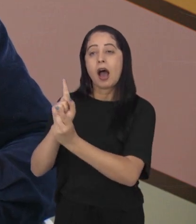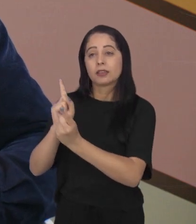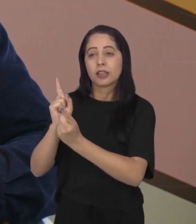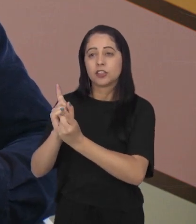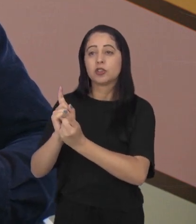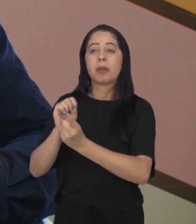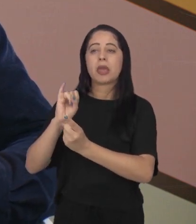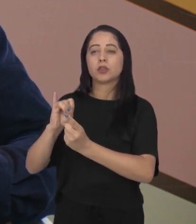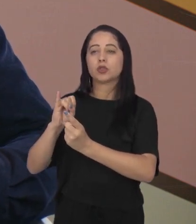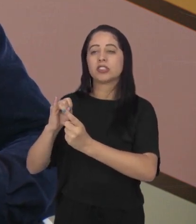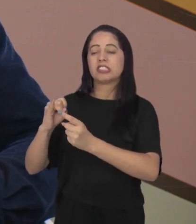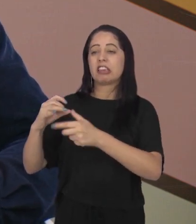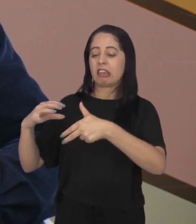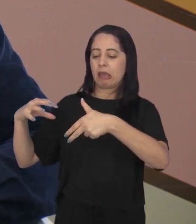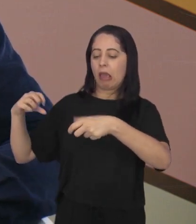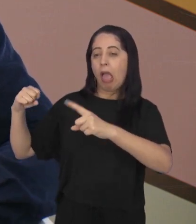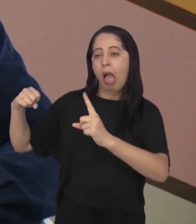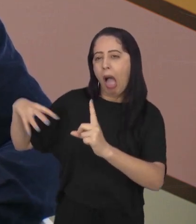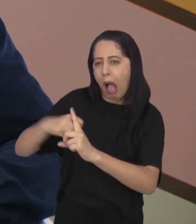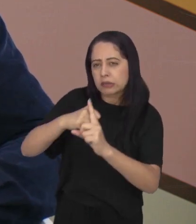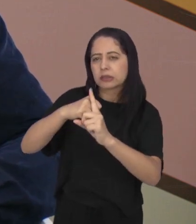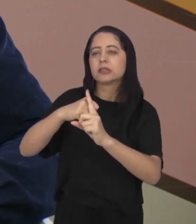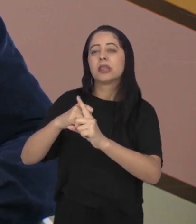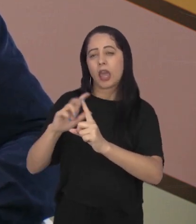né? Então, recebe muitos casos.